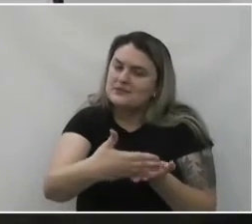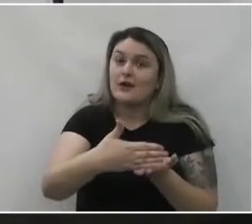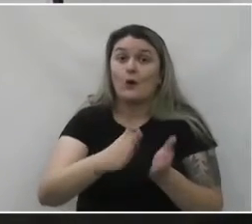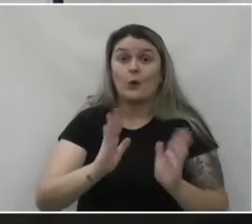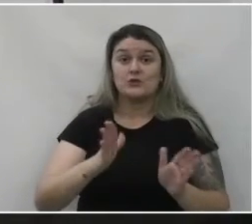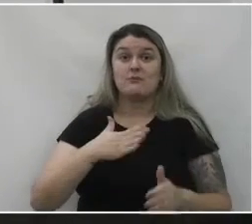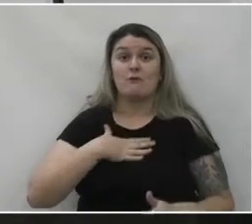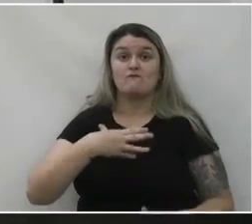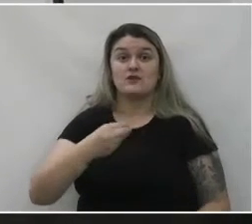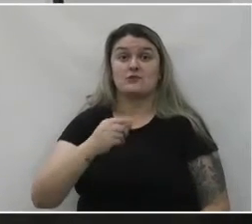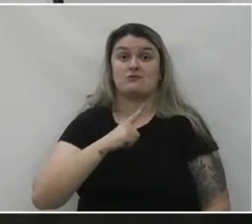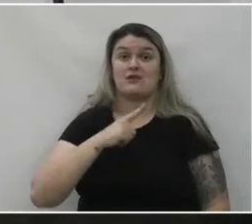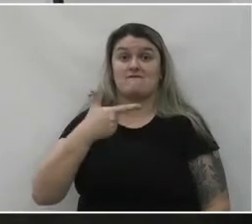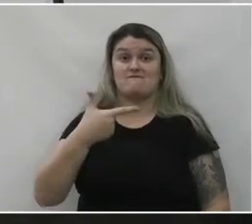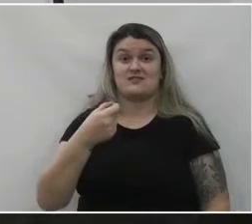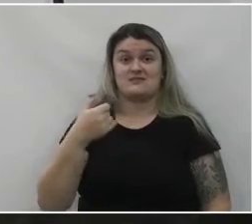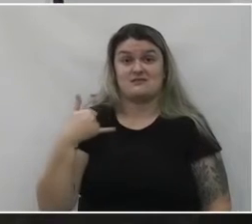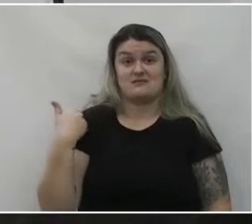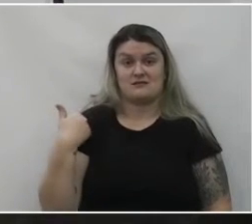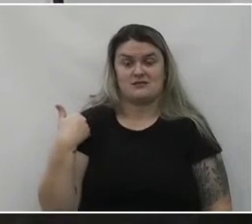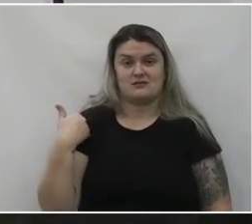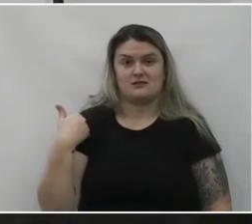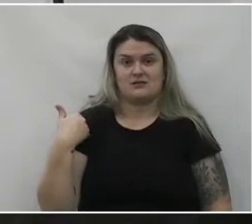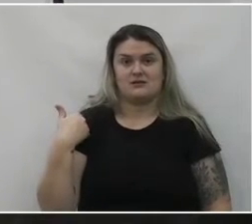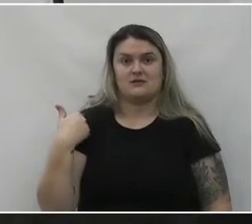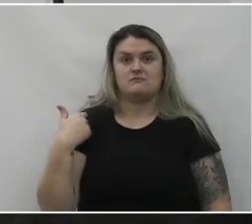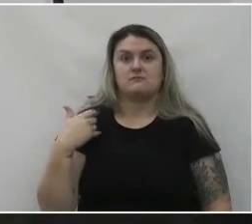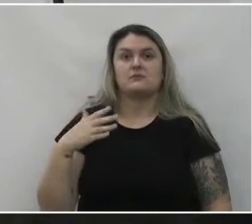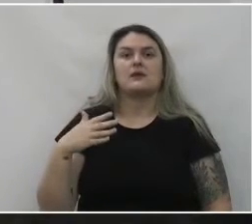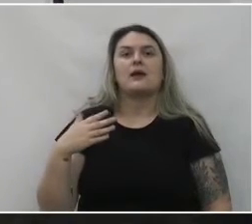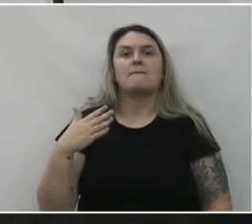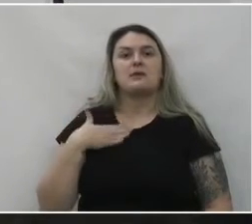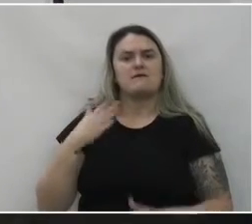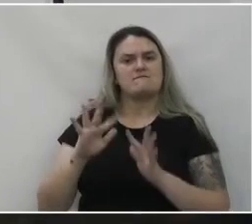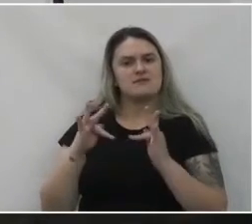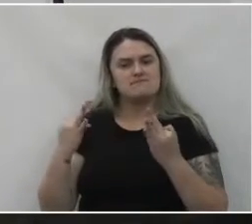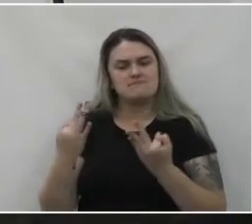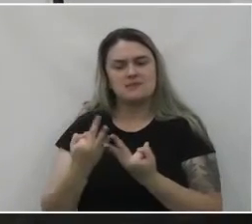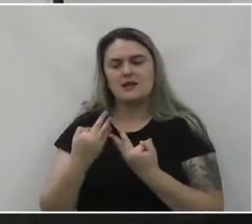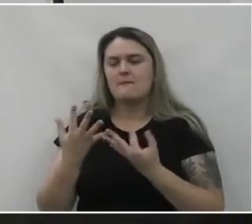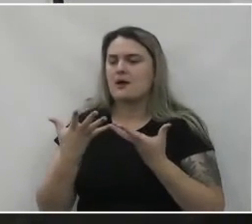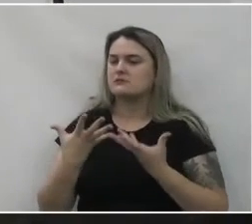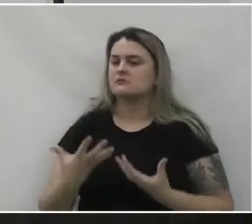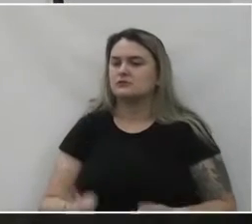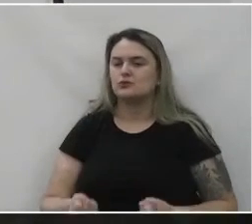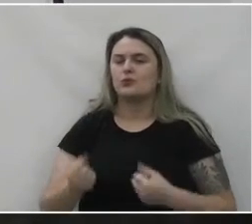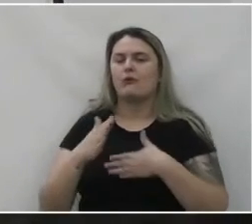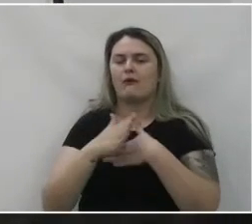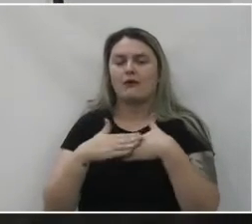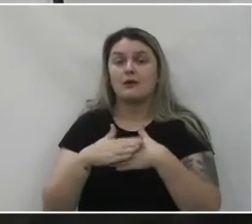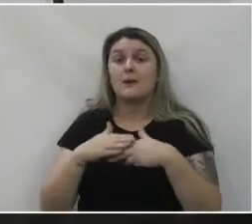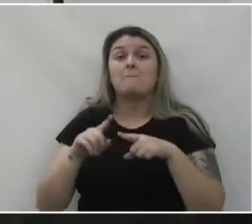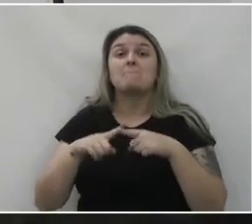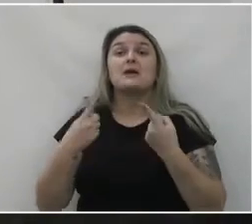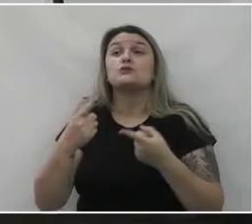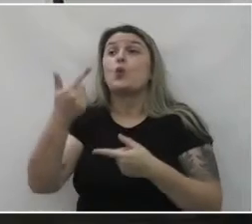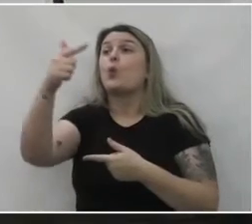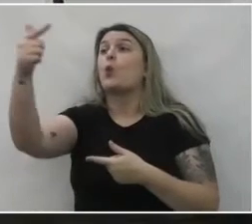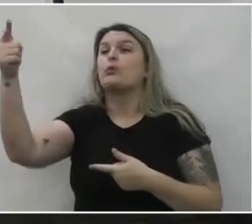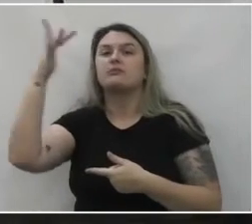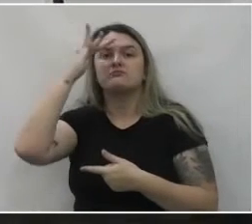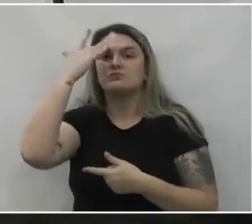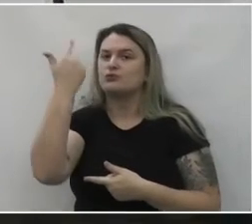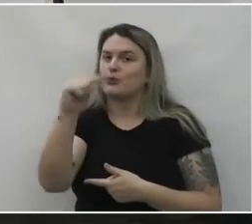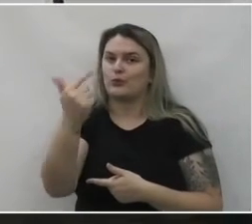Hoje, meu filho tem 20 anos e fui muito bem acolhida por uma família bem estruturada, e quantos não tem? E fui